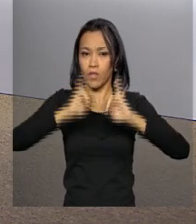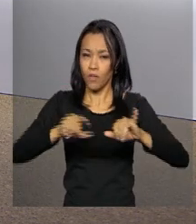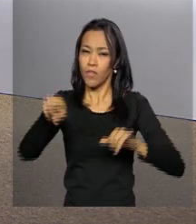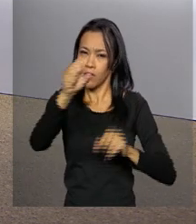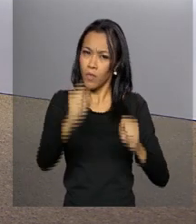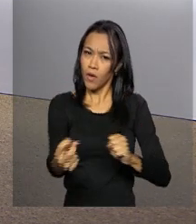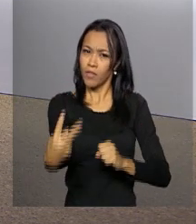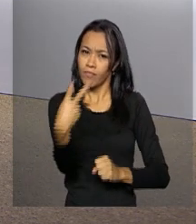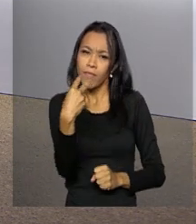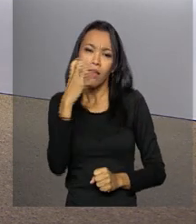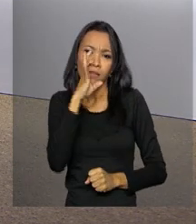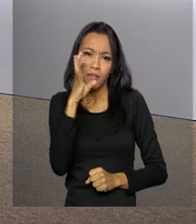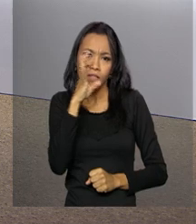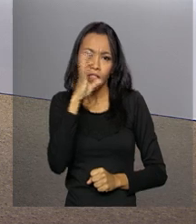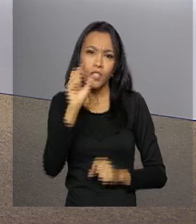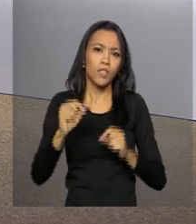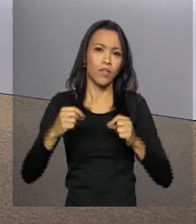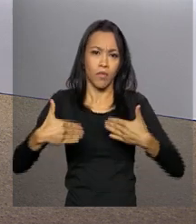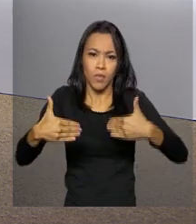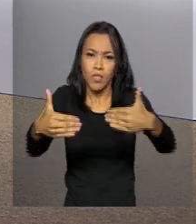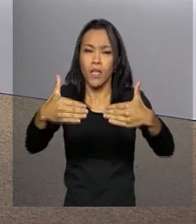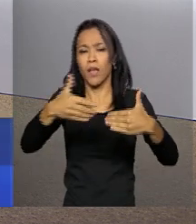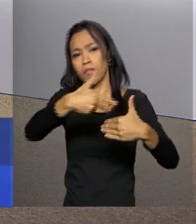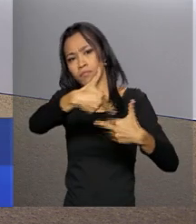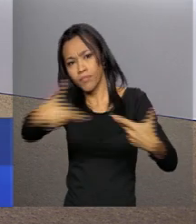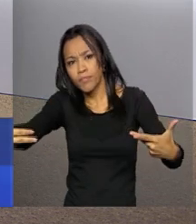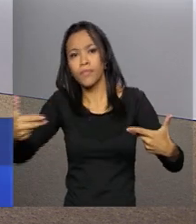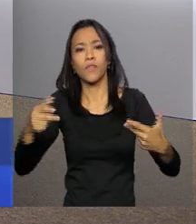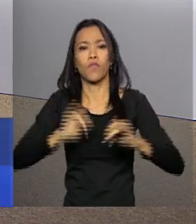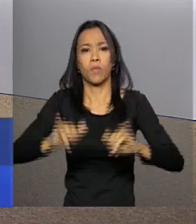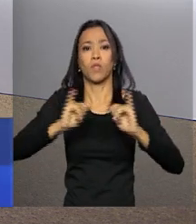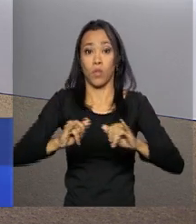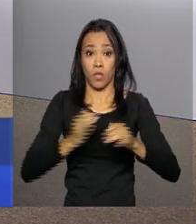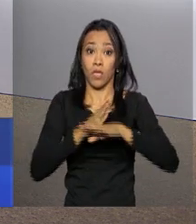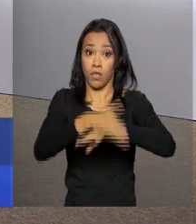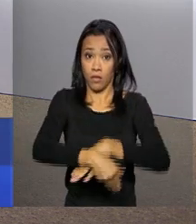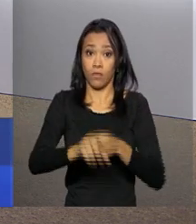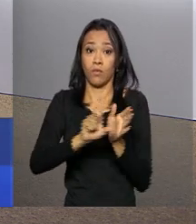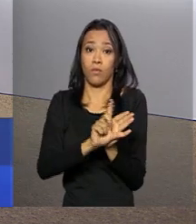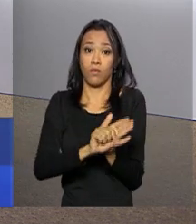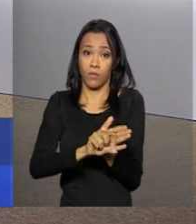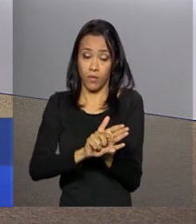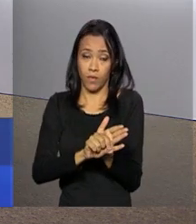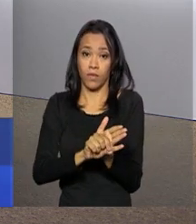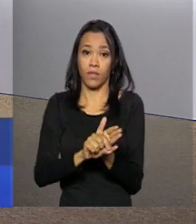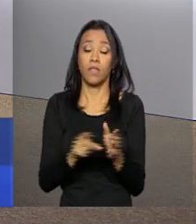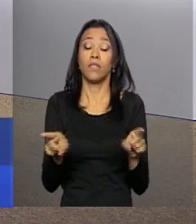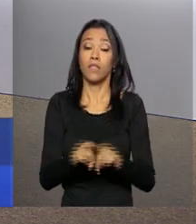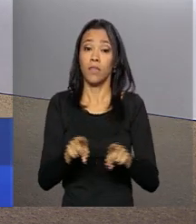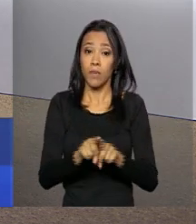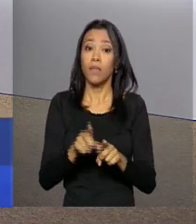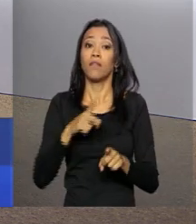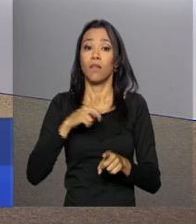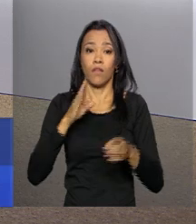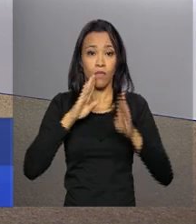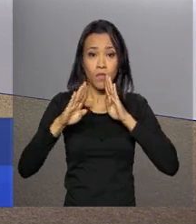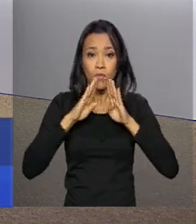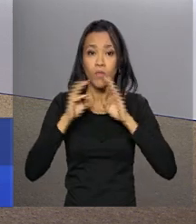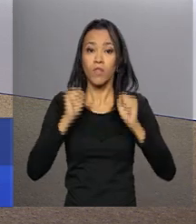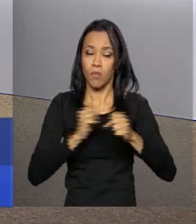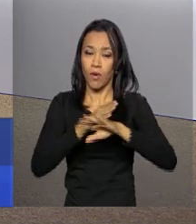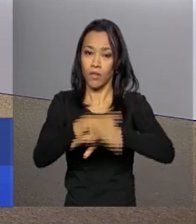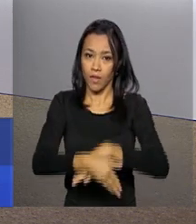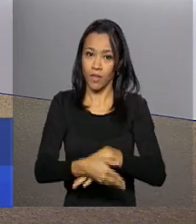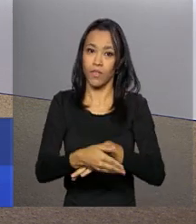Acompanhe as novidades do Executivo Federal também nas nossas redes sociais, twitter.com.br tvnbr, facebook.com